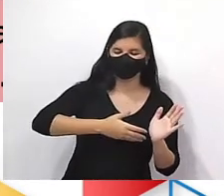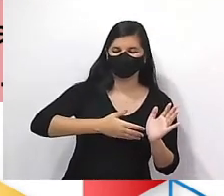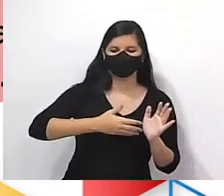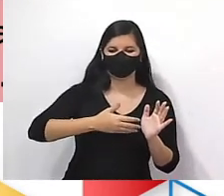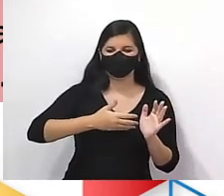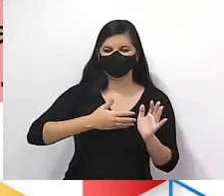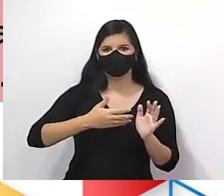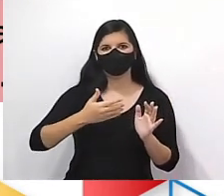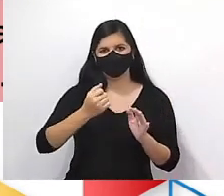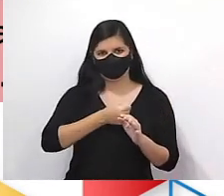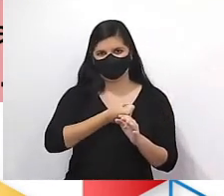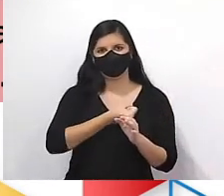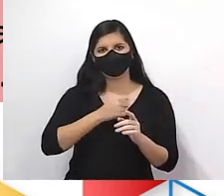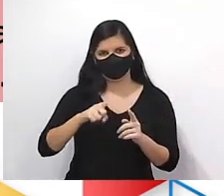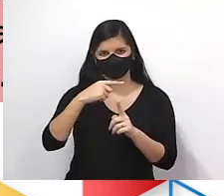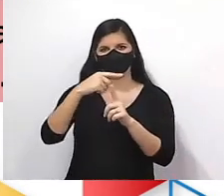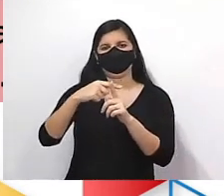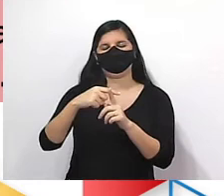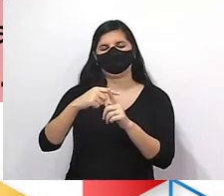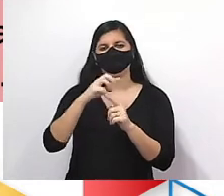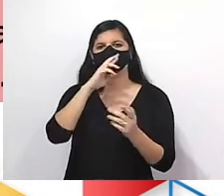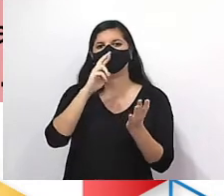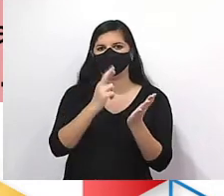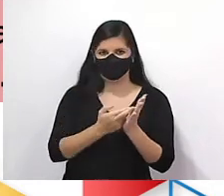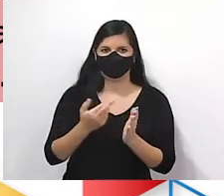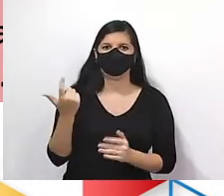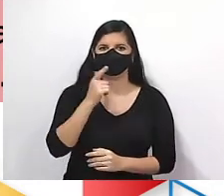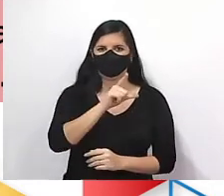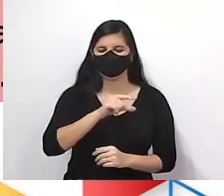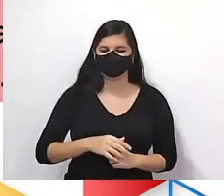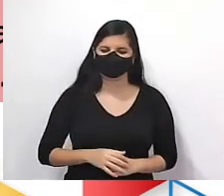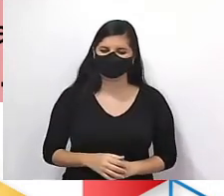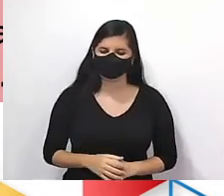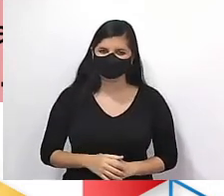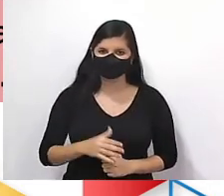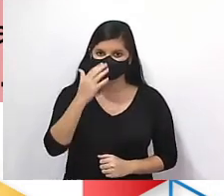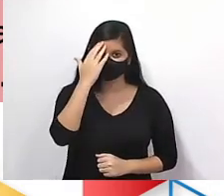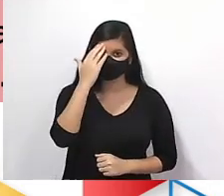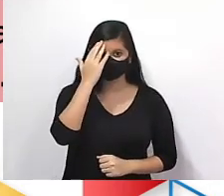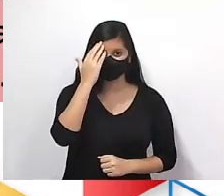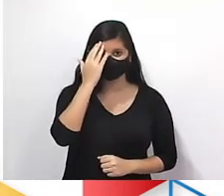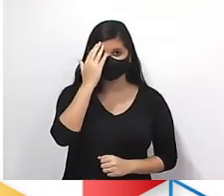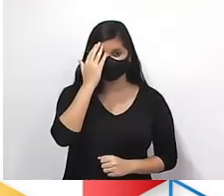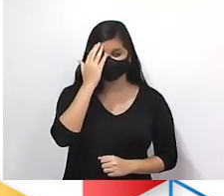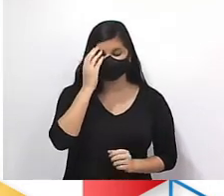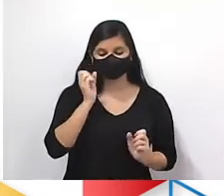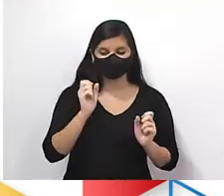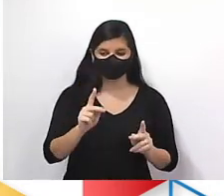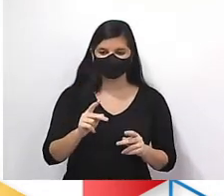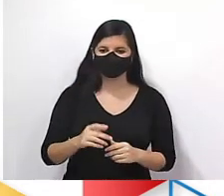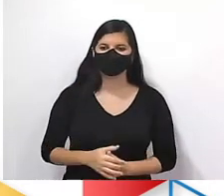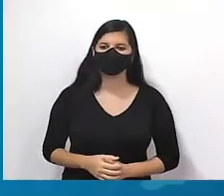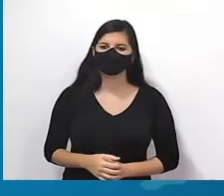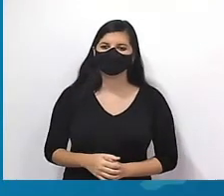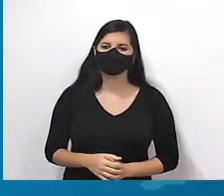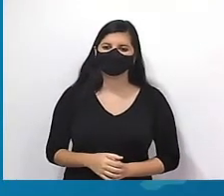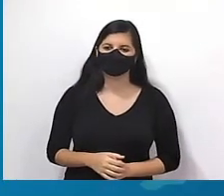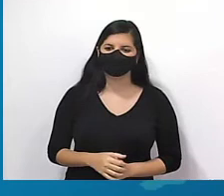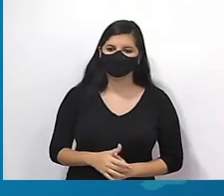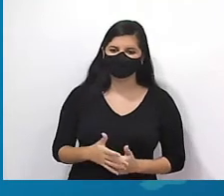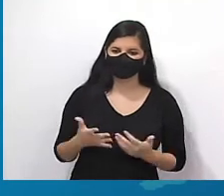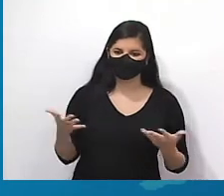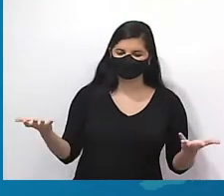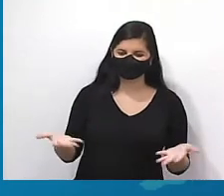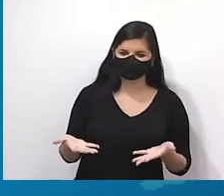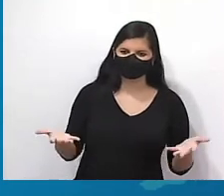o que eu vou utilizar pra resolução da questão, tá bom? Deu pra entender? Então vem cá. Traz pra mim agora, por favor,